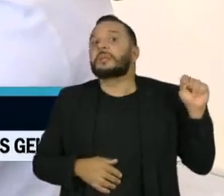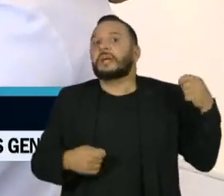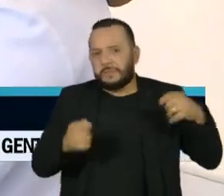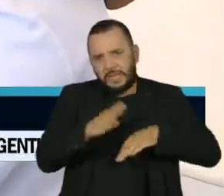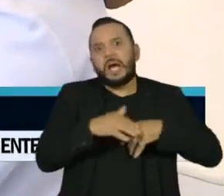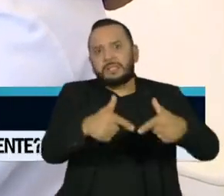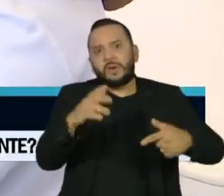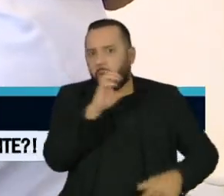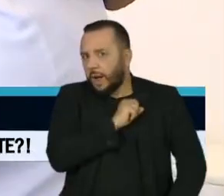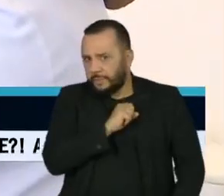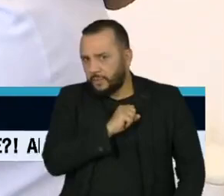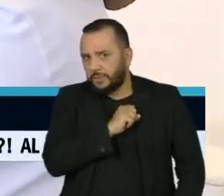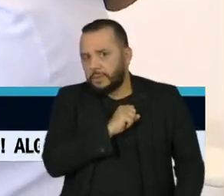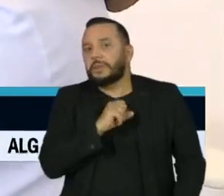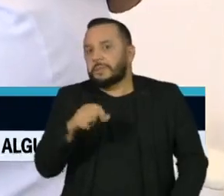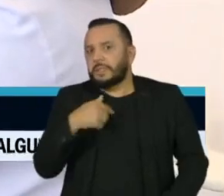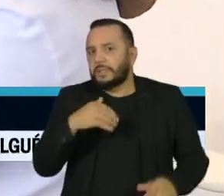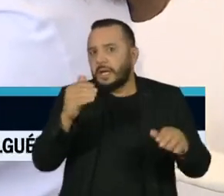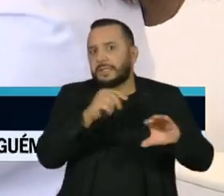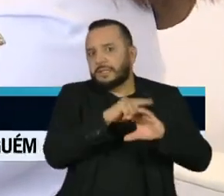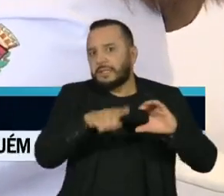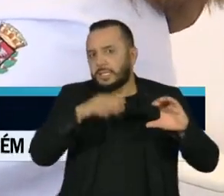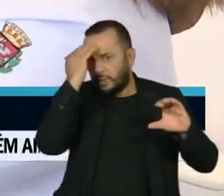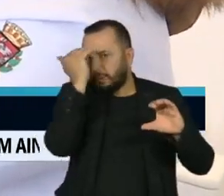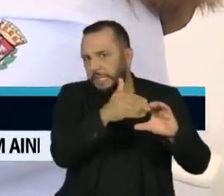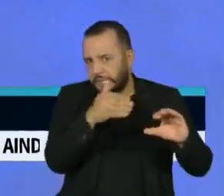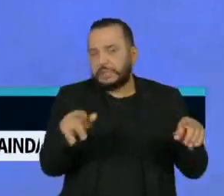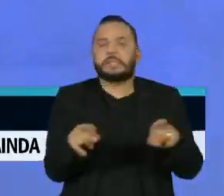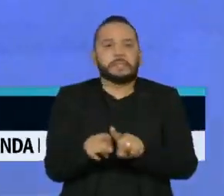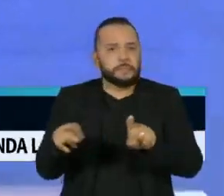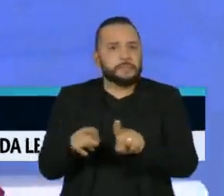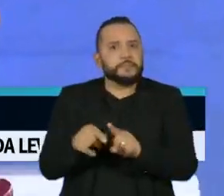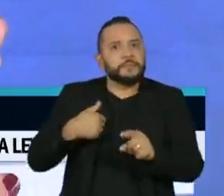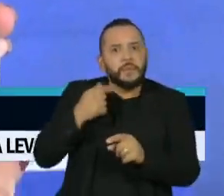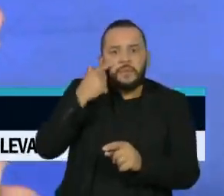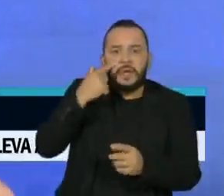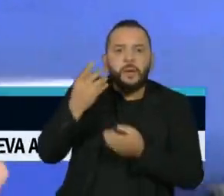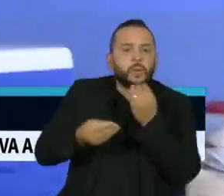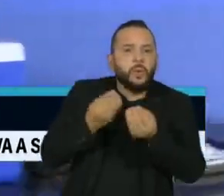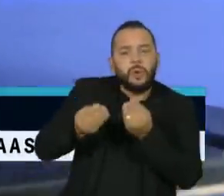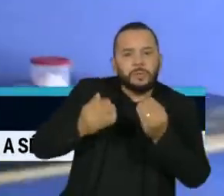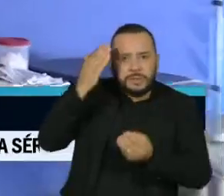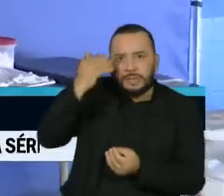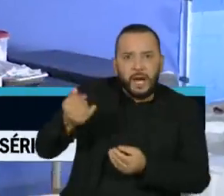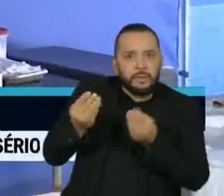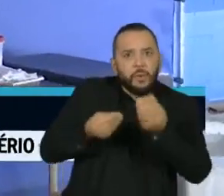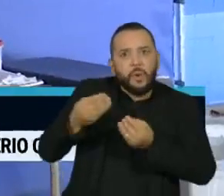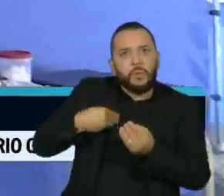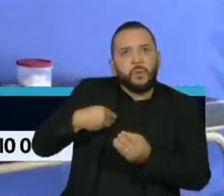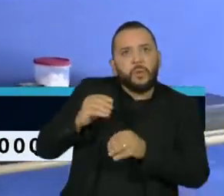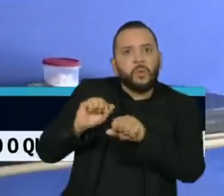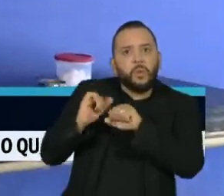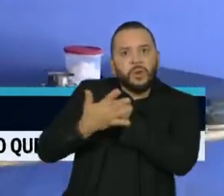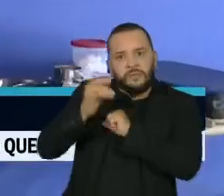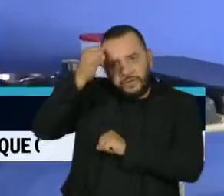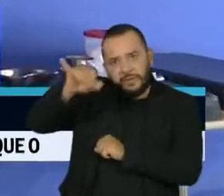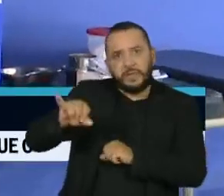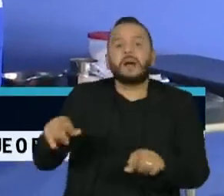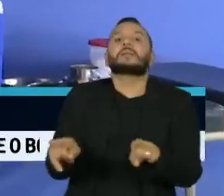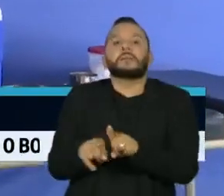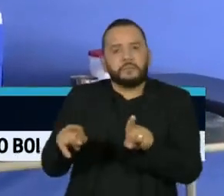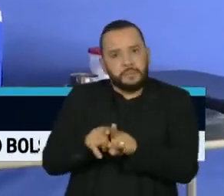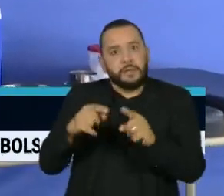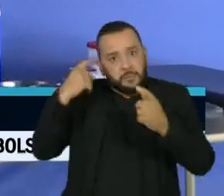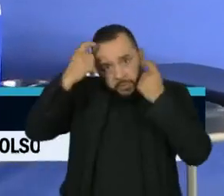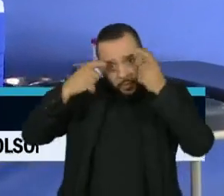isso. Tem que olhar para a ciência, tem que olhar para aquilo que se sabe hoje em relação à prevenção, tem que se preocupar com a variante